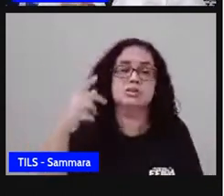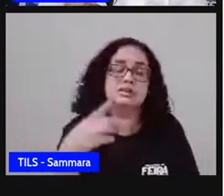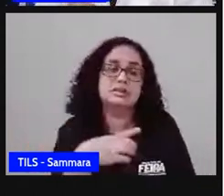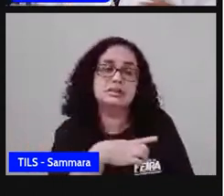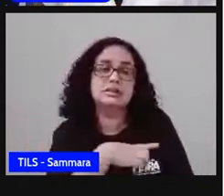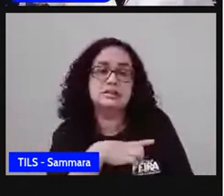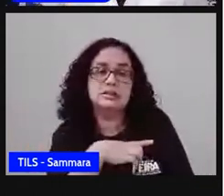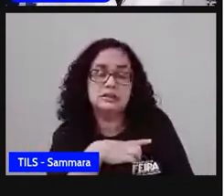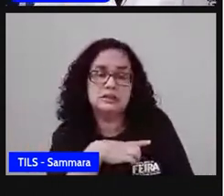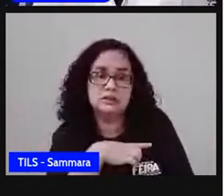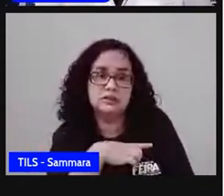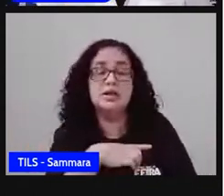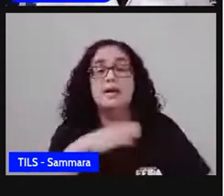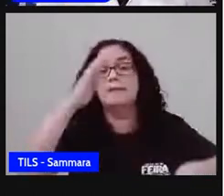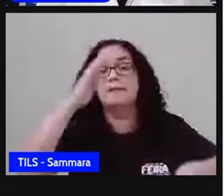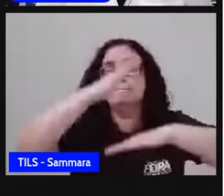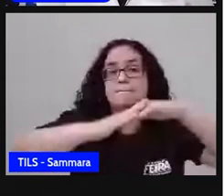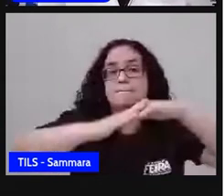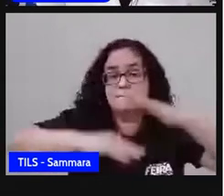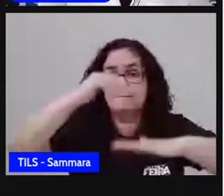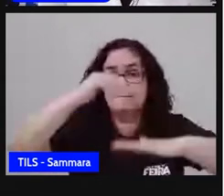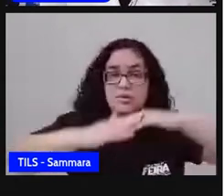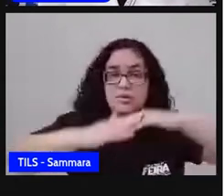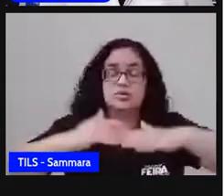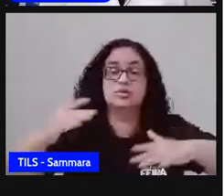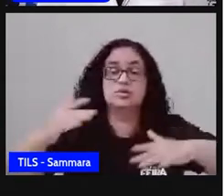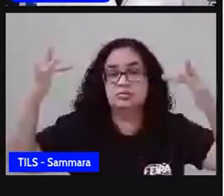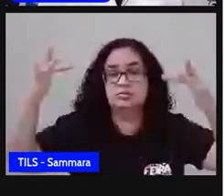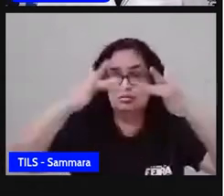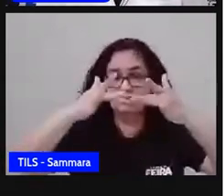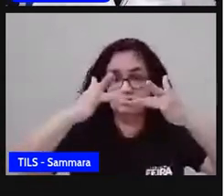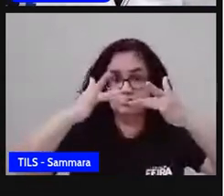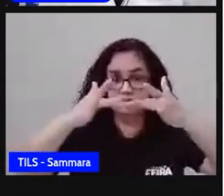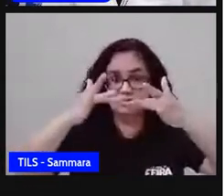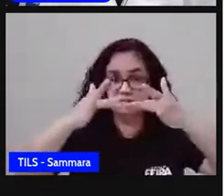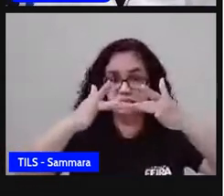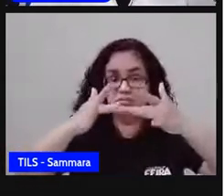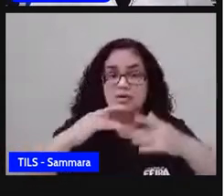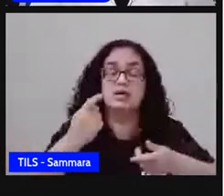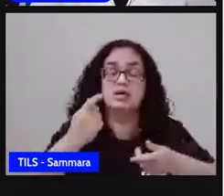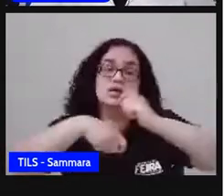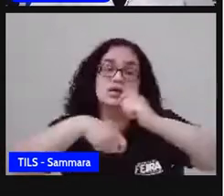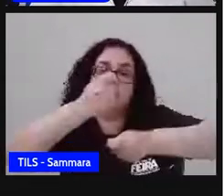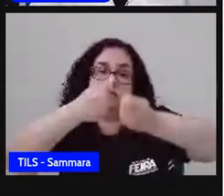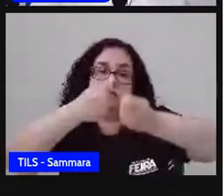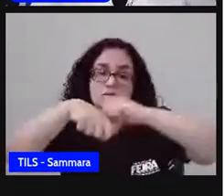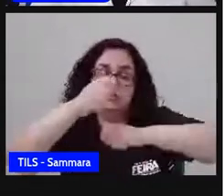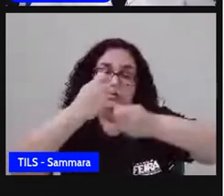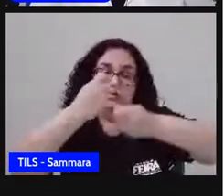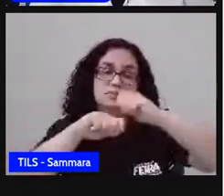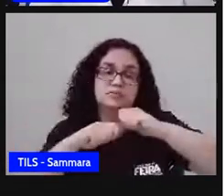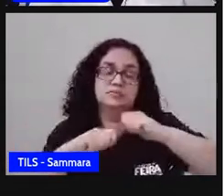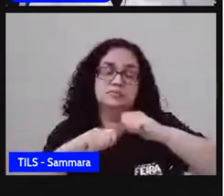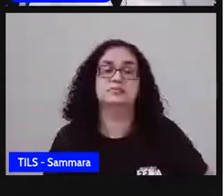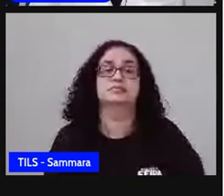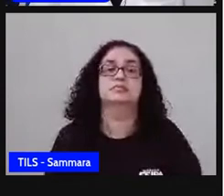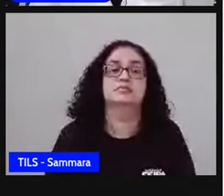funções, profissões ligadas à área de administração. Veja só.